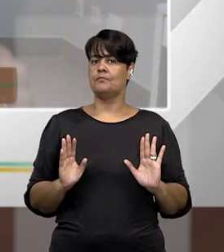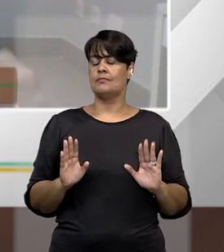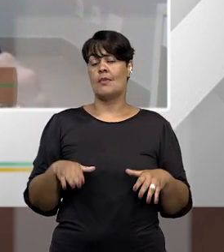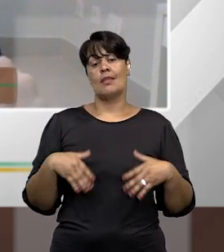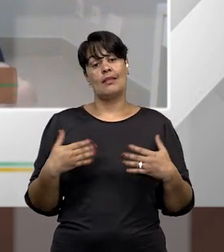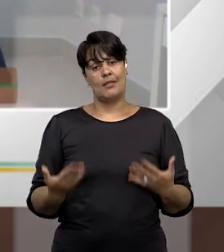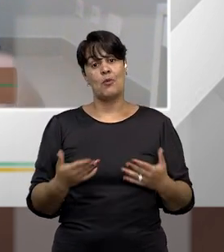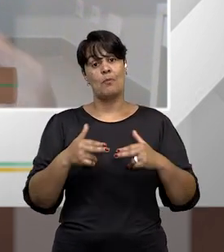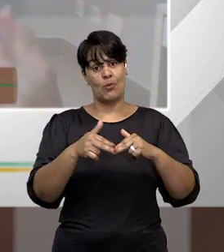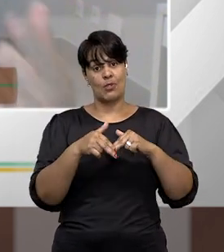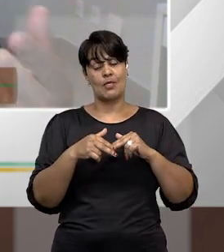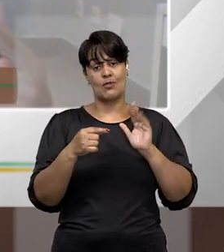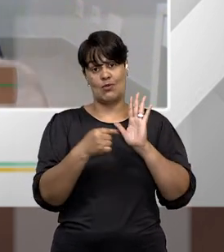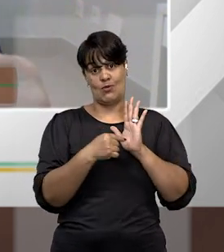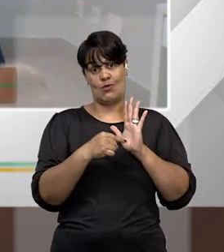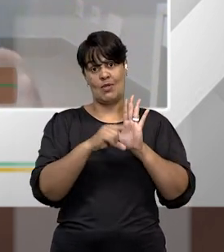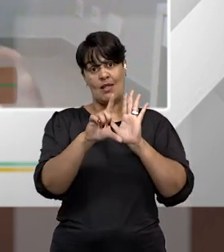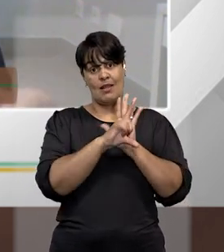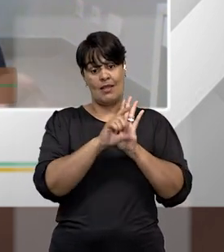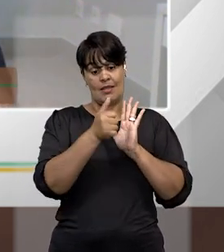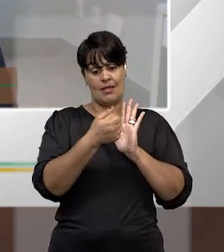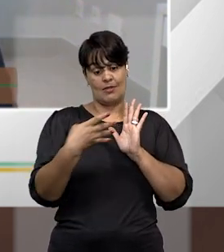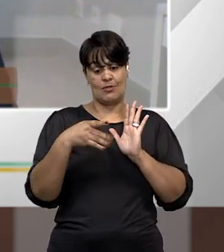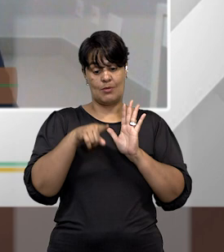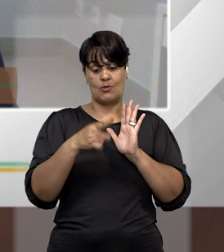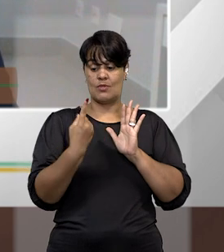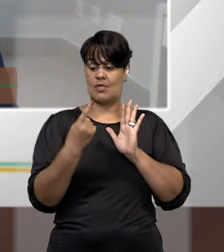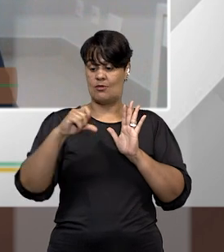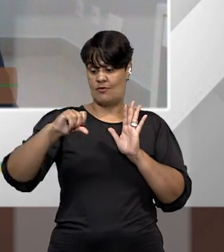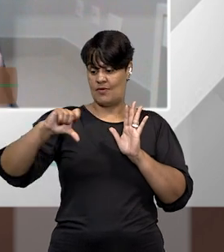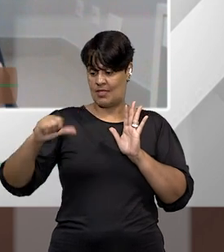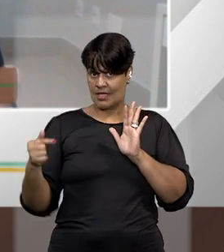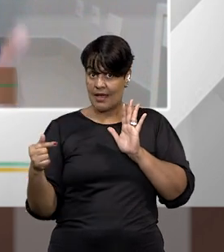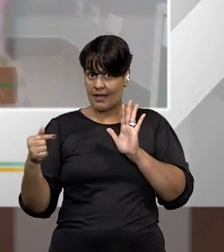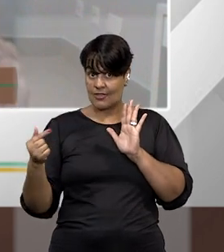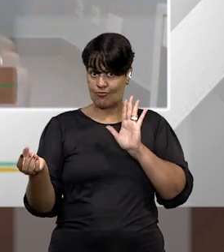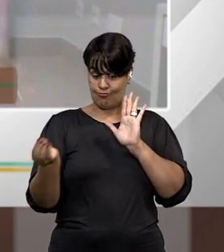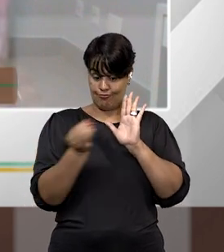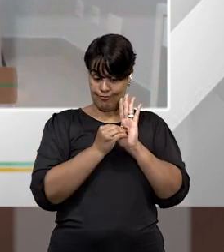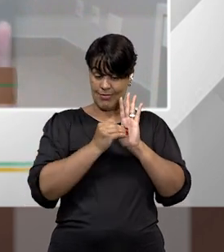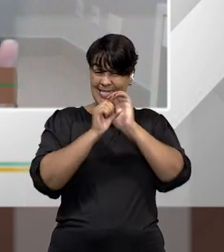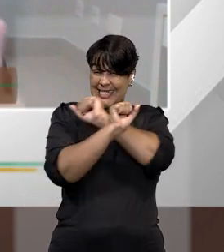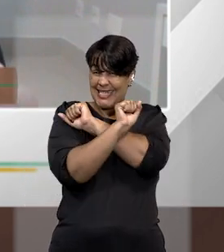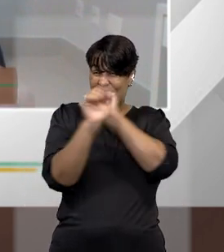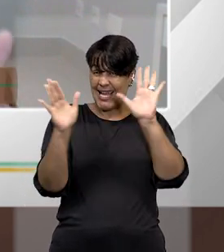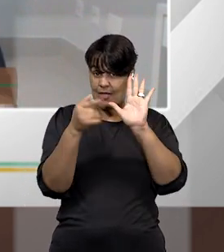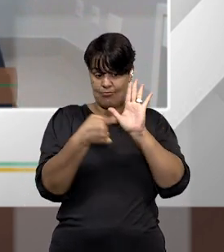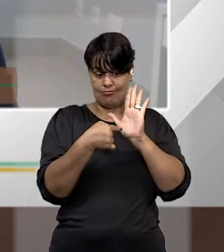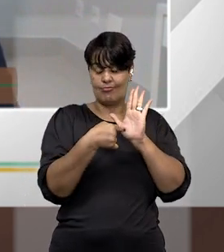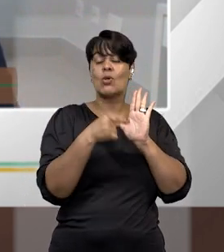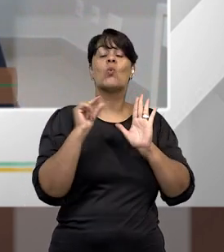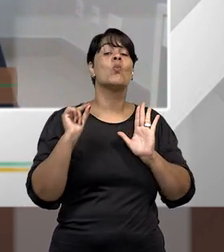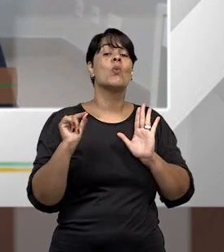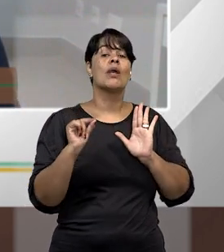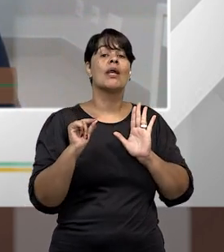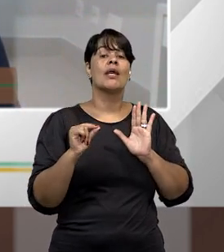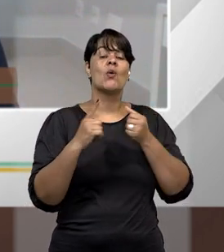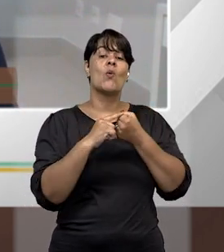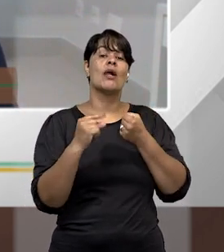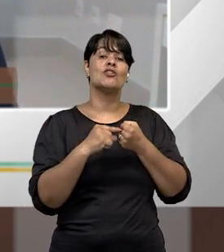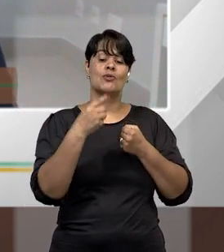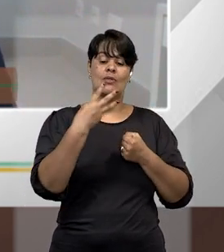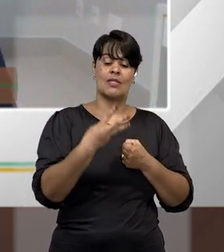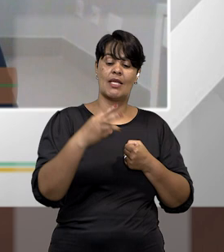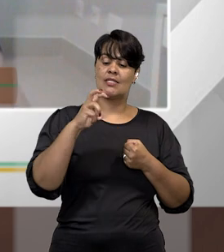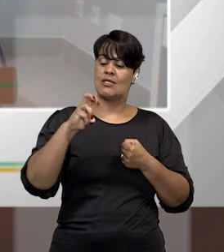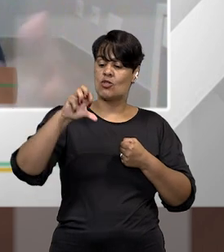incluiu expressamente um artigo no artigo um dispositivo que o artigo 359T que estabelece